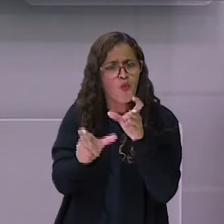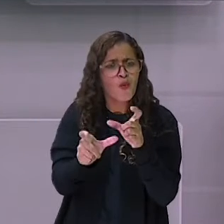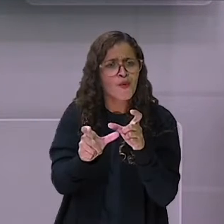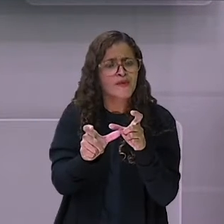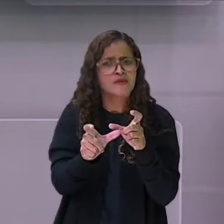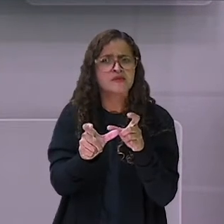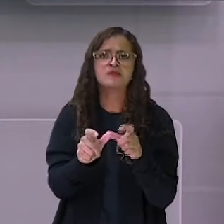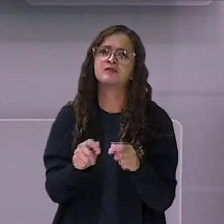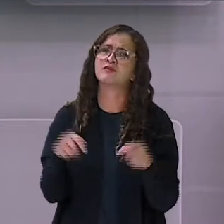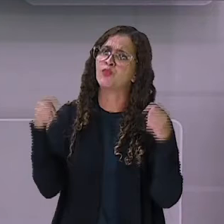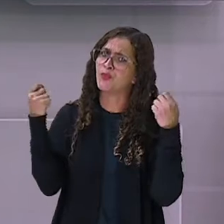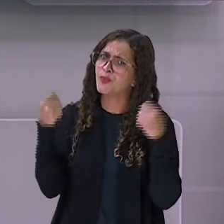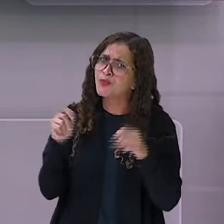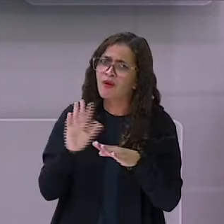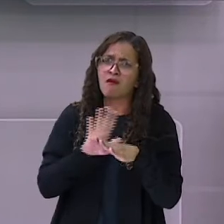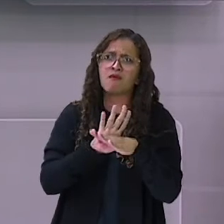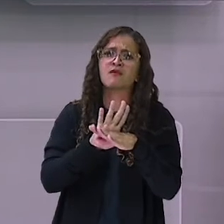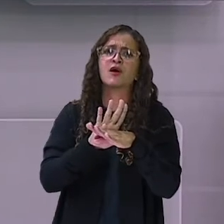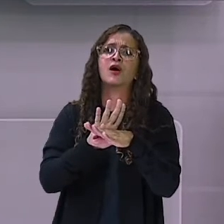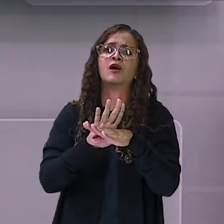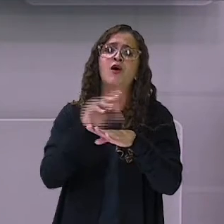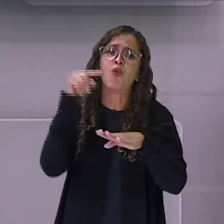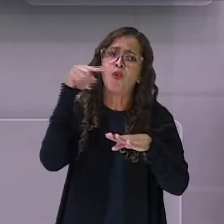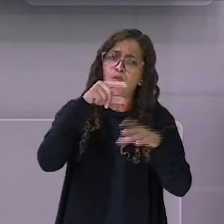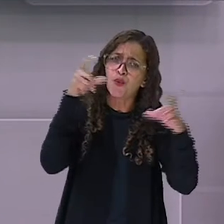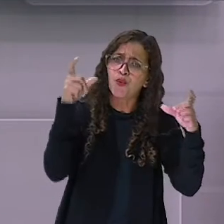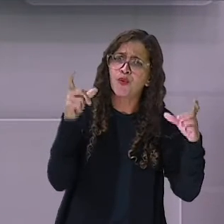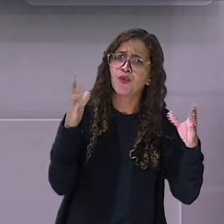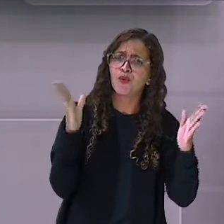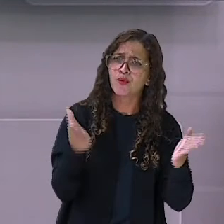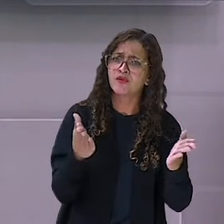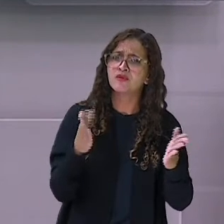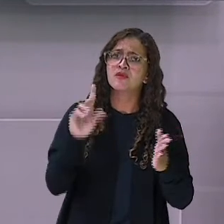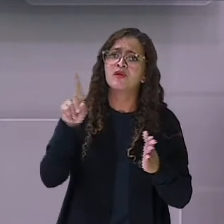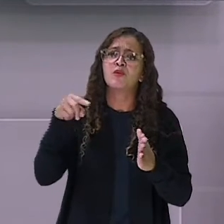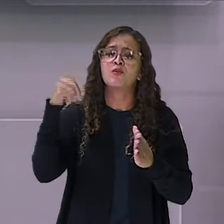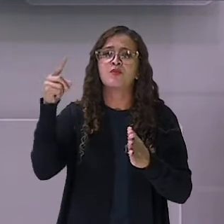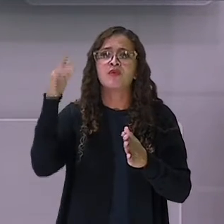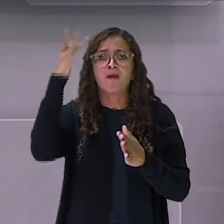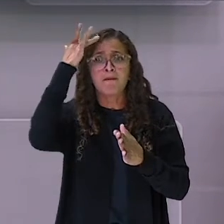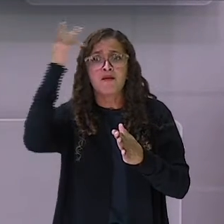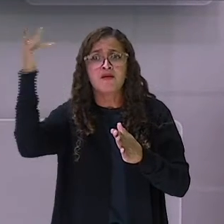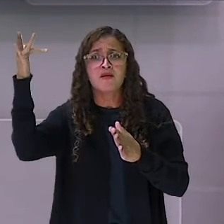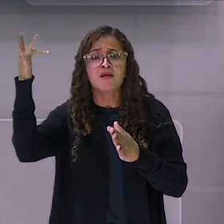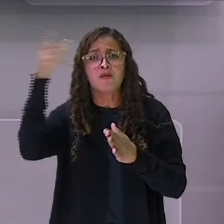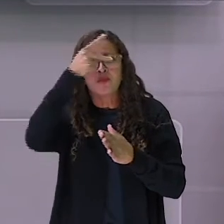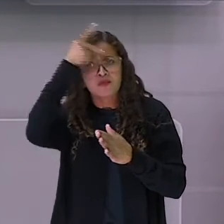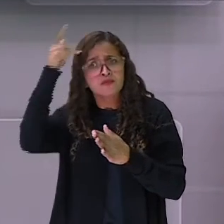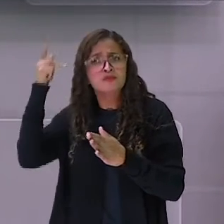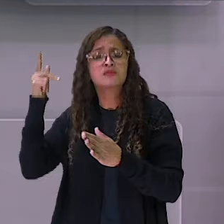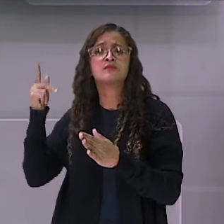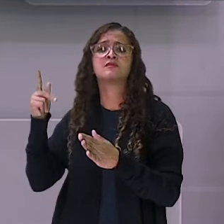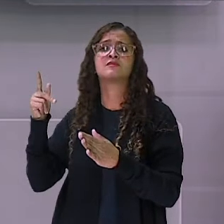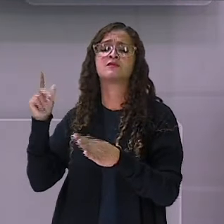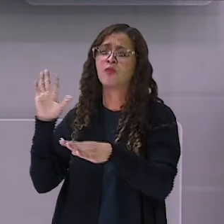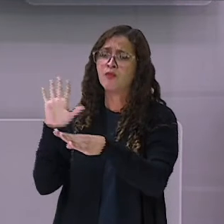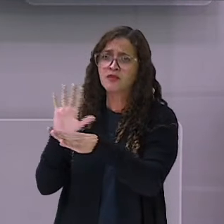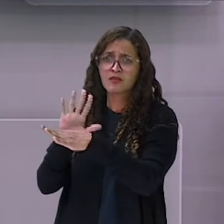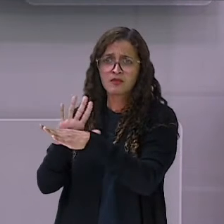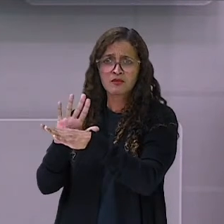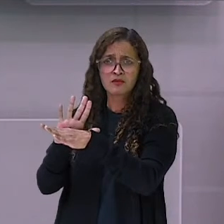Você ajuda alguém hoje, amanhã alguém pode te ajudar. E isso é muito bom, é muito interessante.